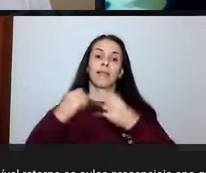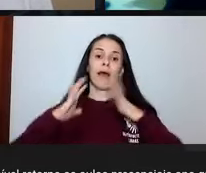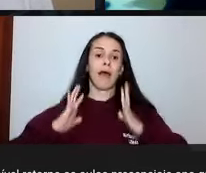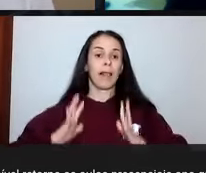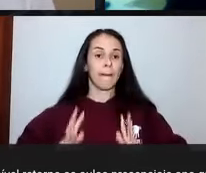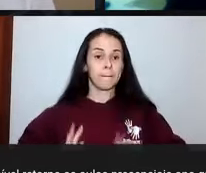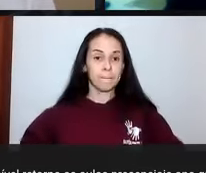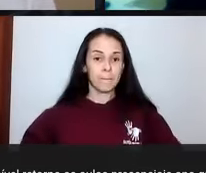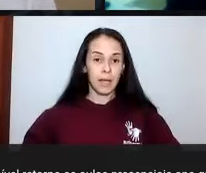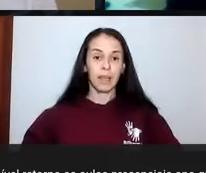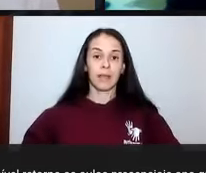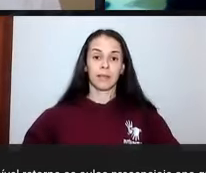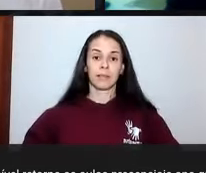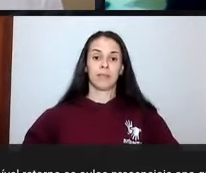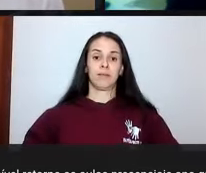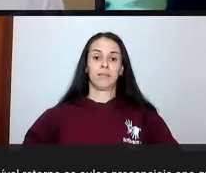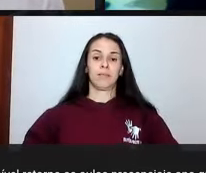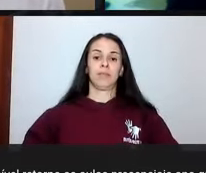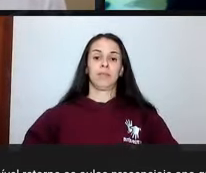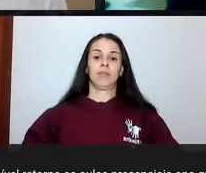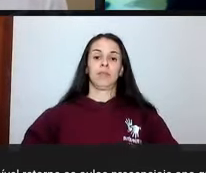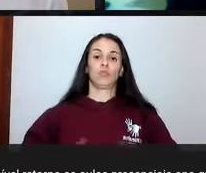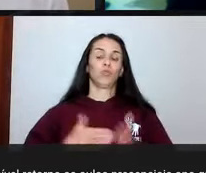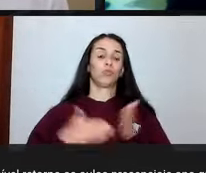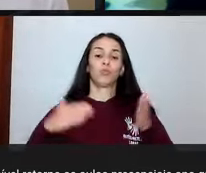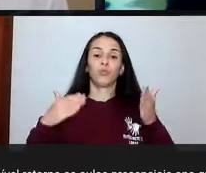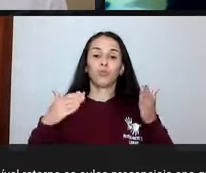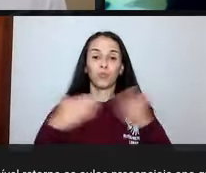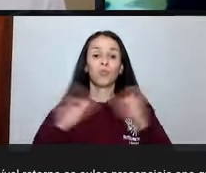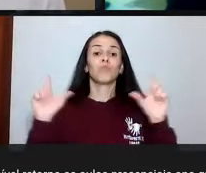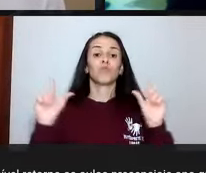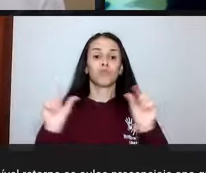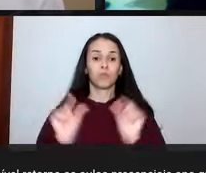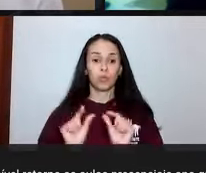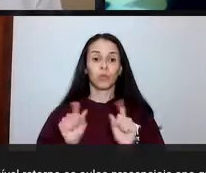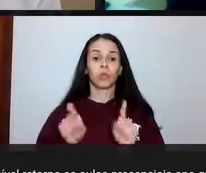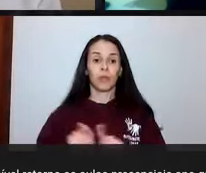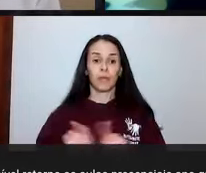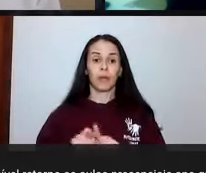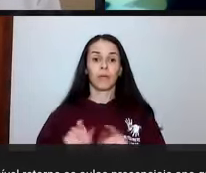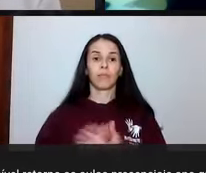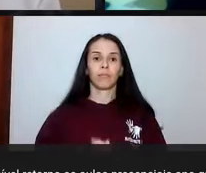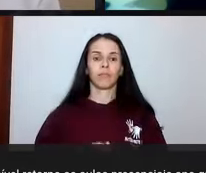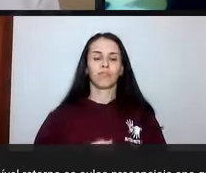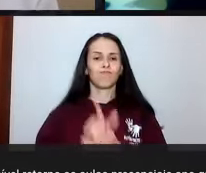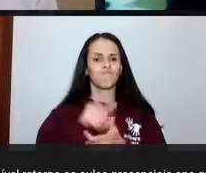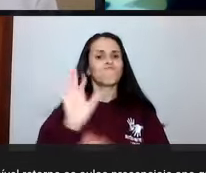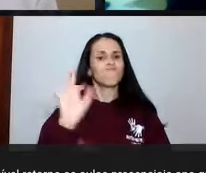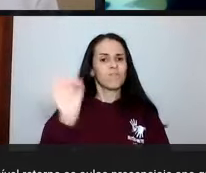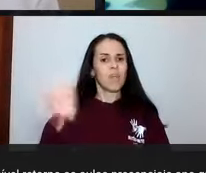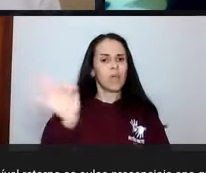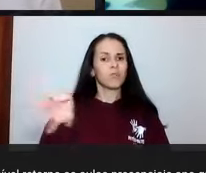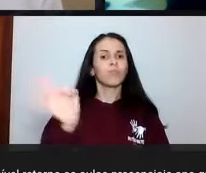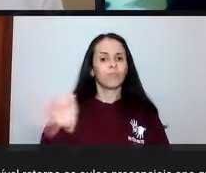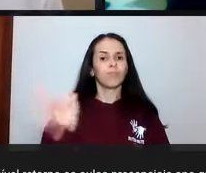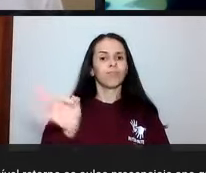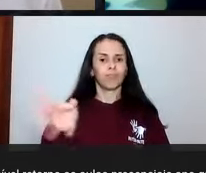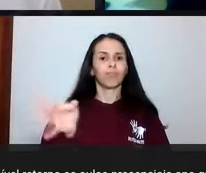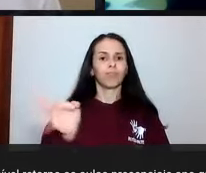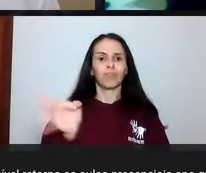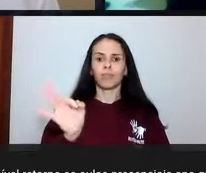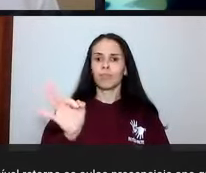Professor Burman. Professor Félix Soares, que faz a pergunta, corretíssimo, corretíssimo. Não